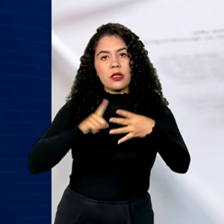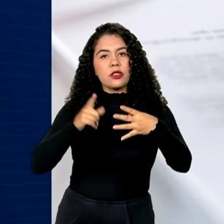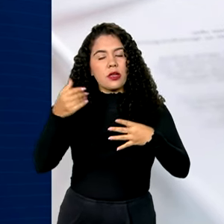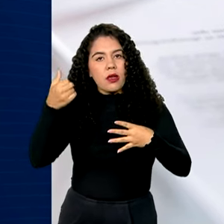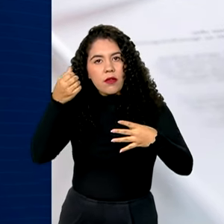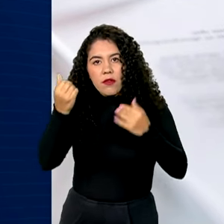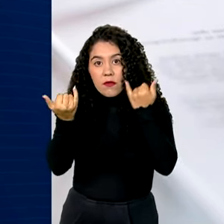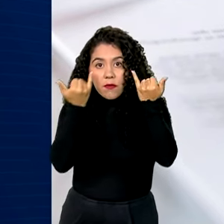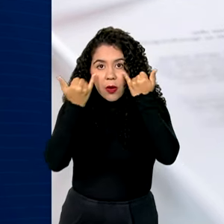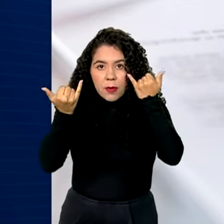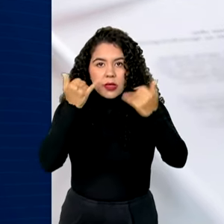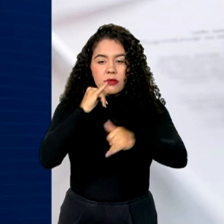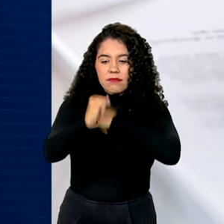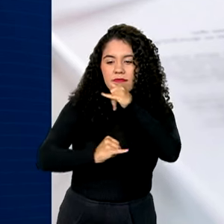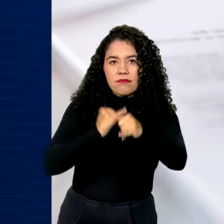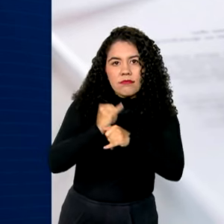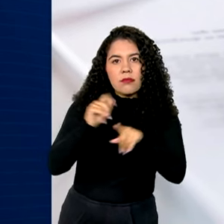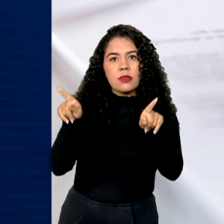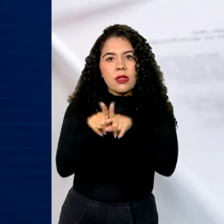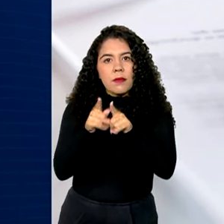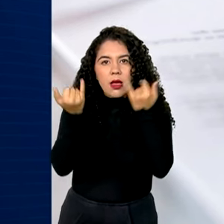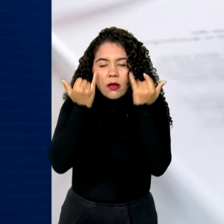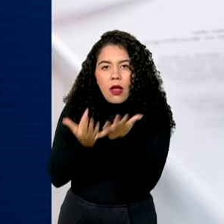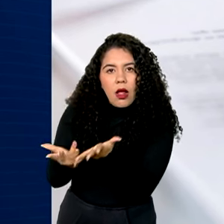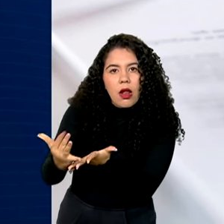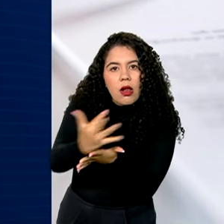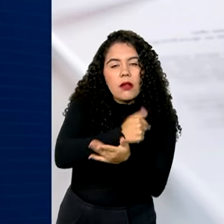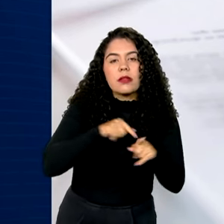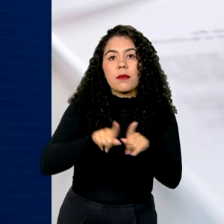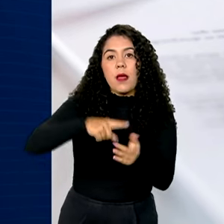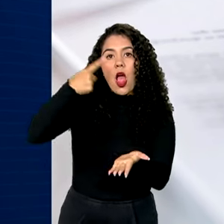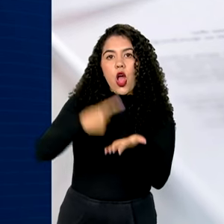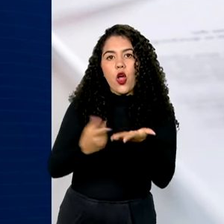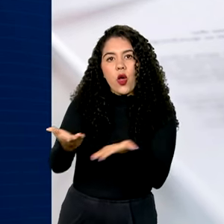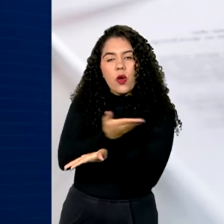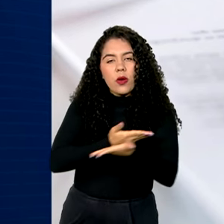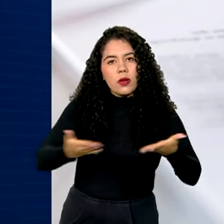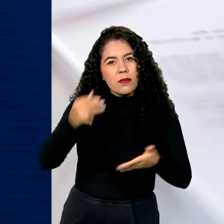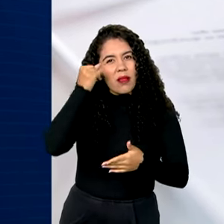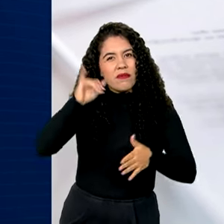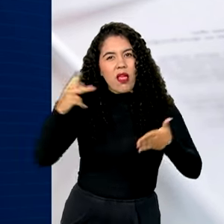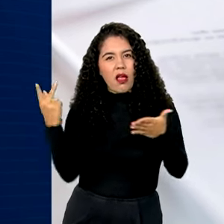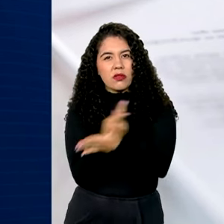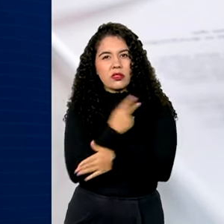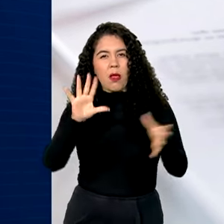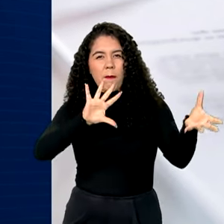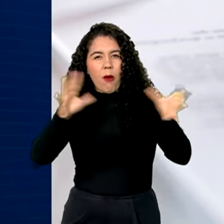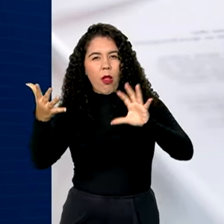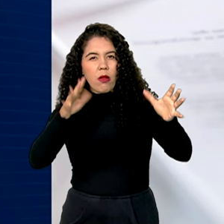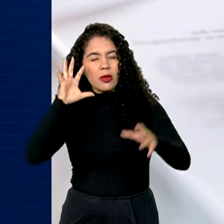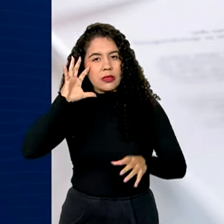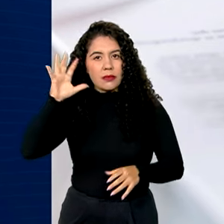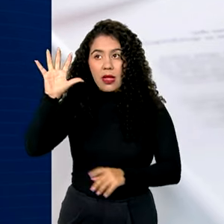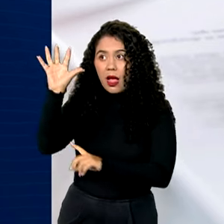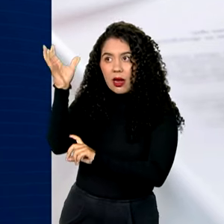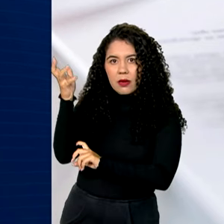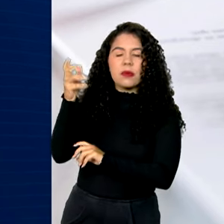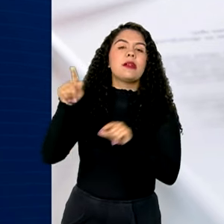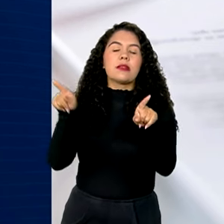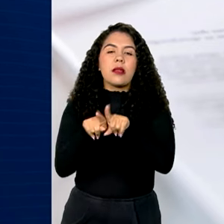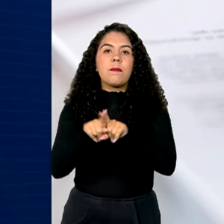cibernética, e um acordo sobre cooperação em desastres naturais. Na área comercial,